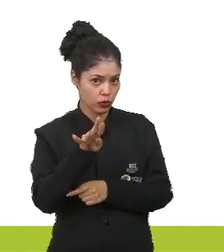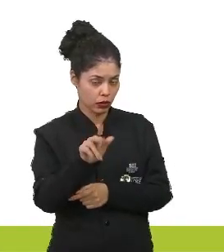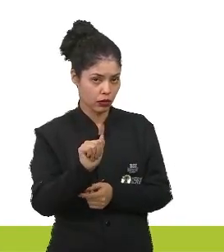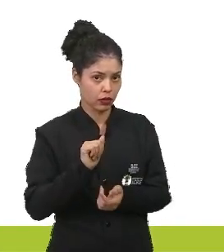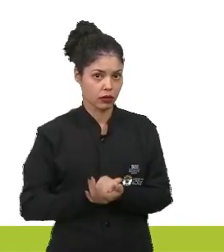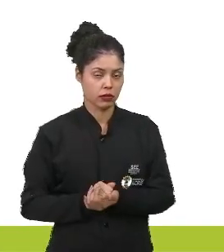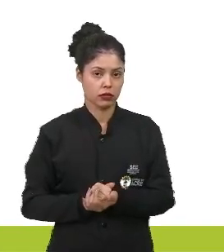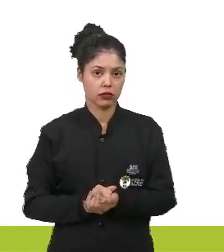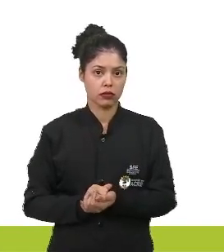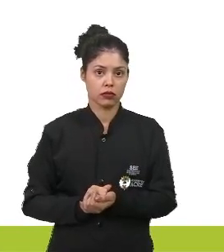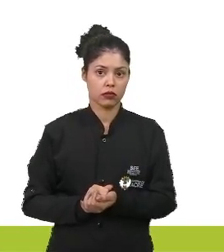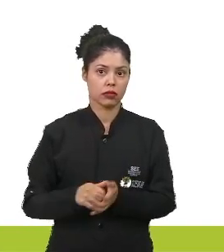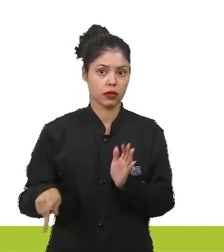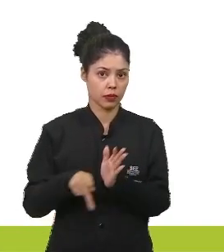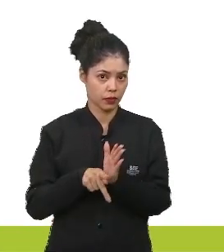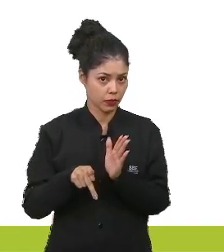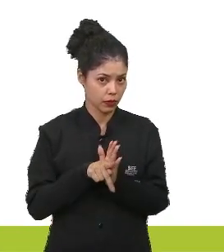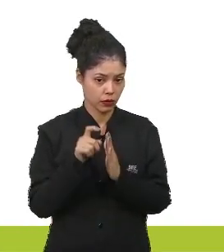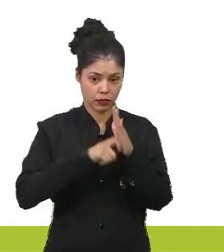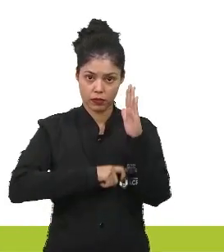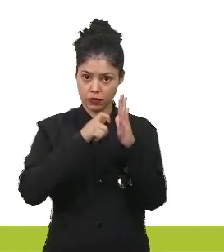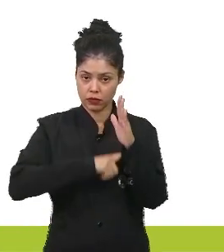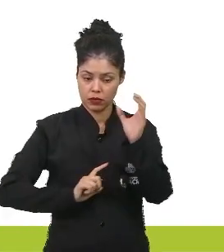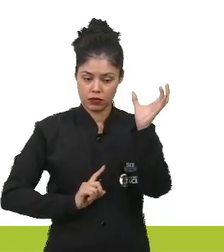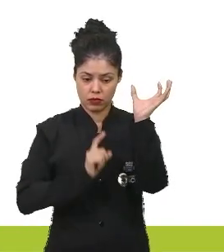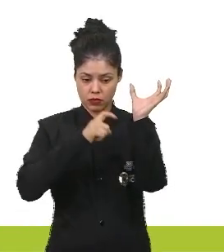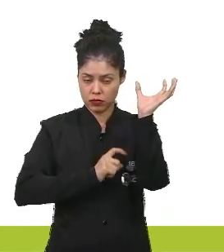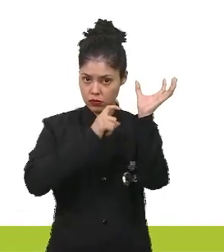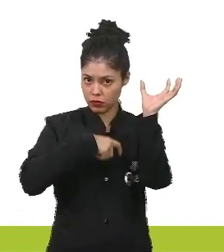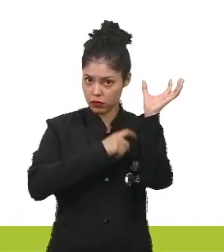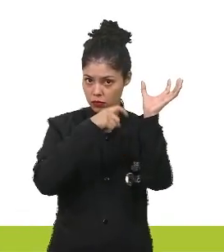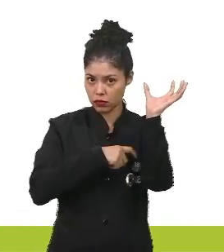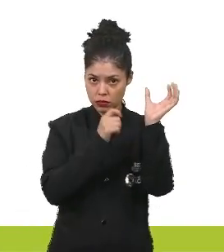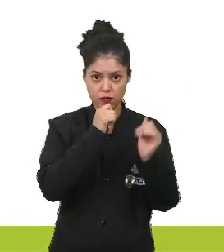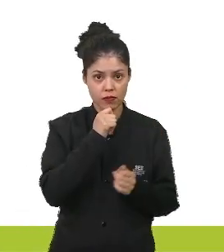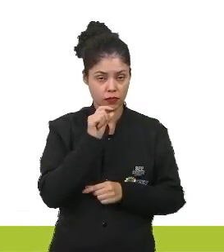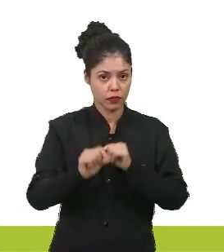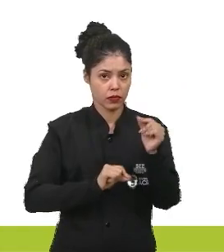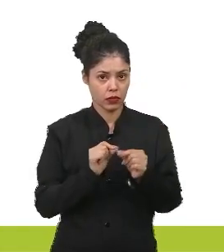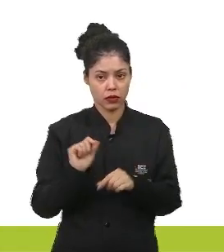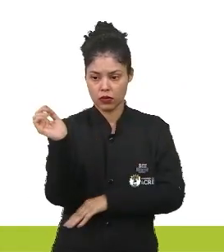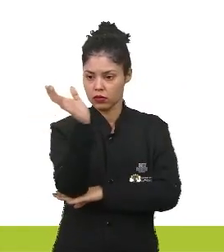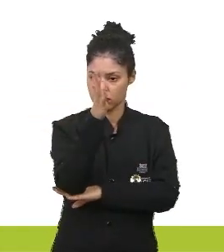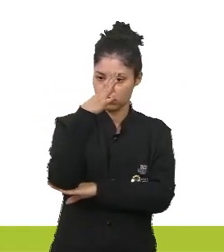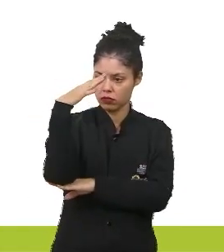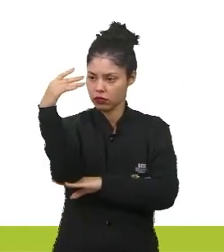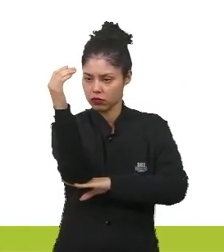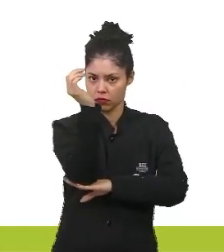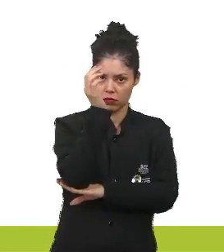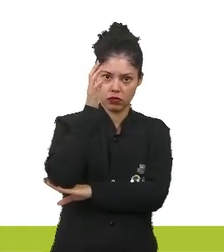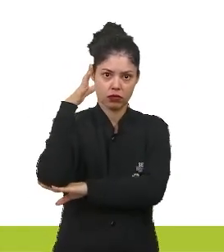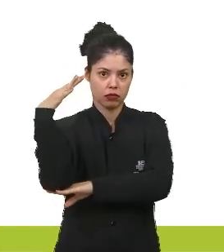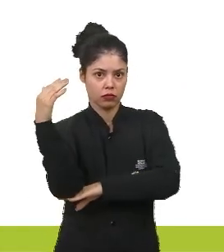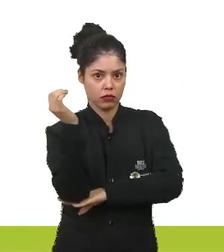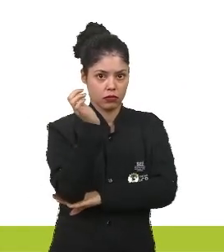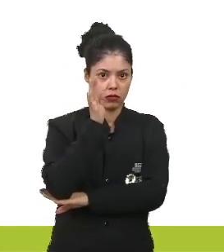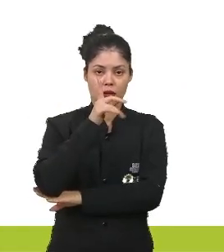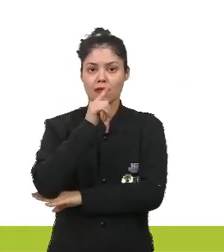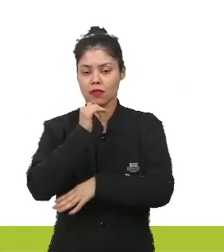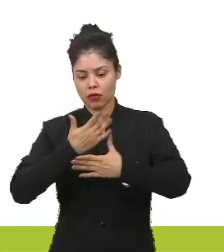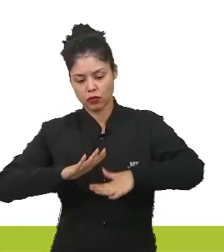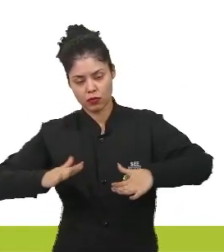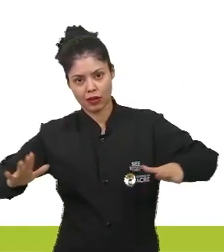Isso é a taxa de fotossíntese. O as plantas fazem? Fotossíntese. O que as algas fazem? Fotossíntese. Mas,